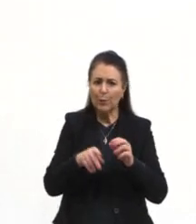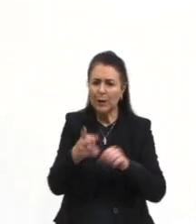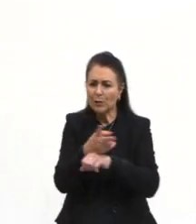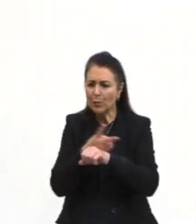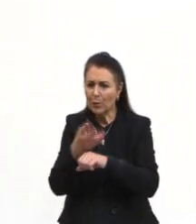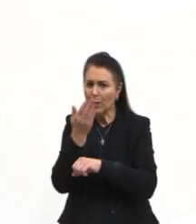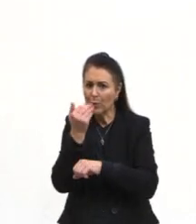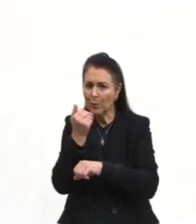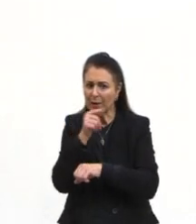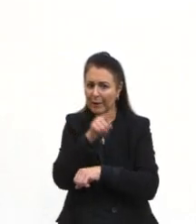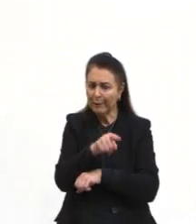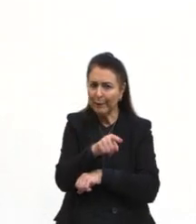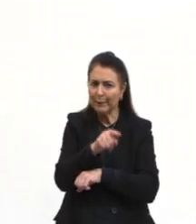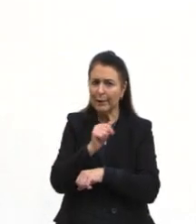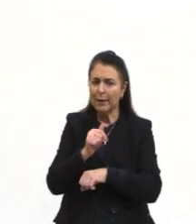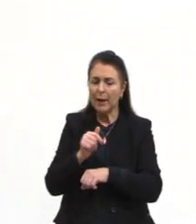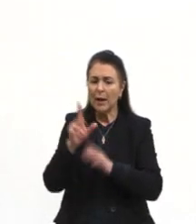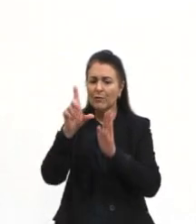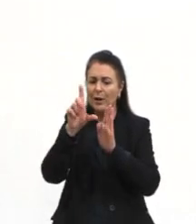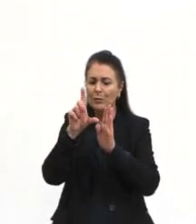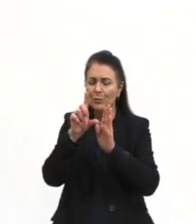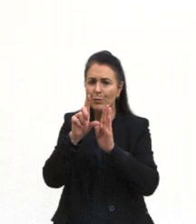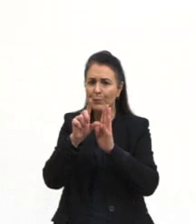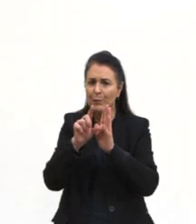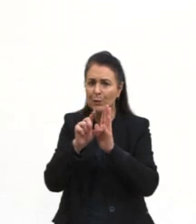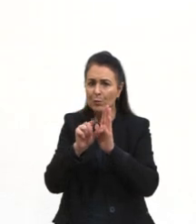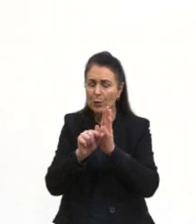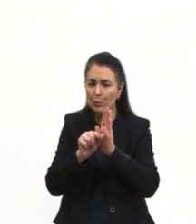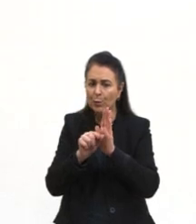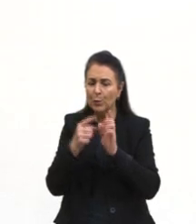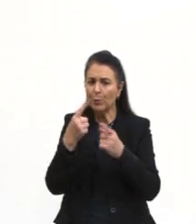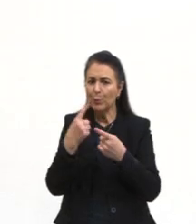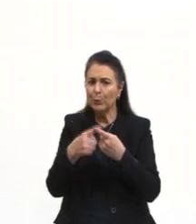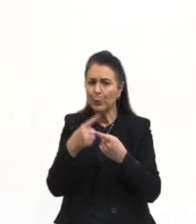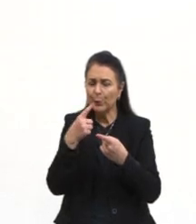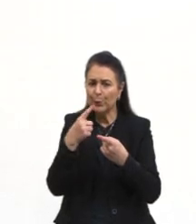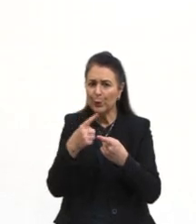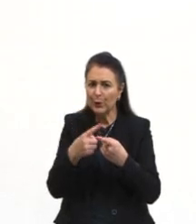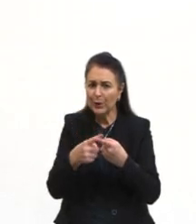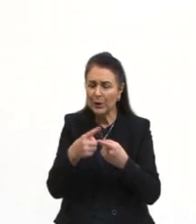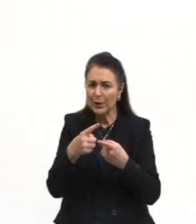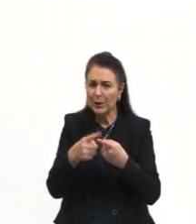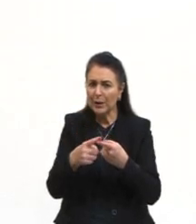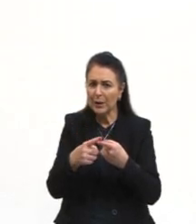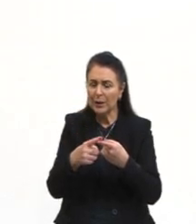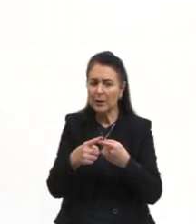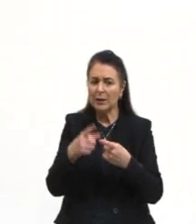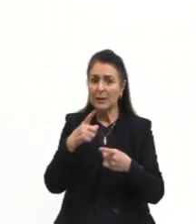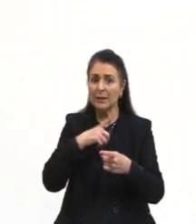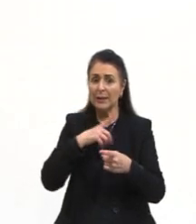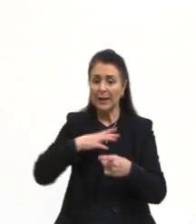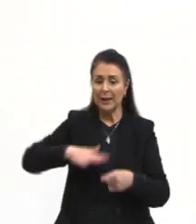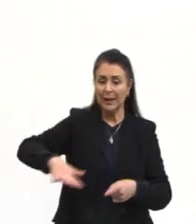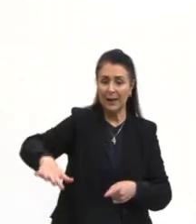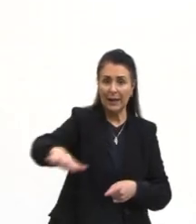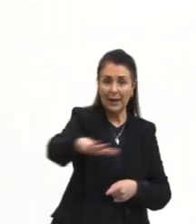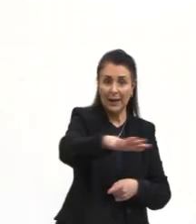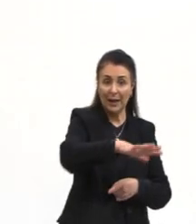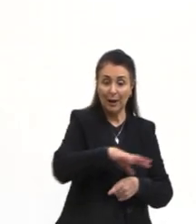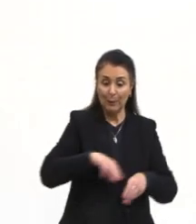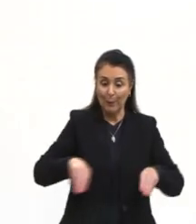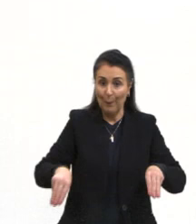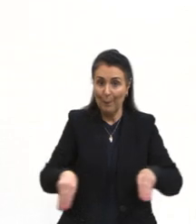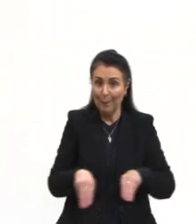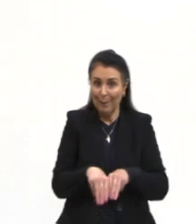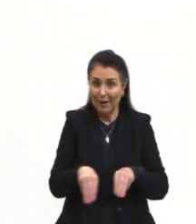indivíduos é diminuída quando eles se encontram expostos a campos magnéticos